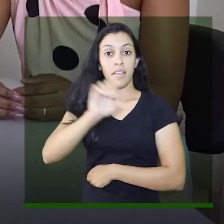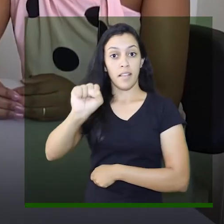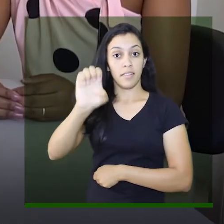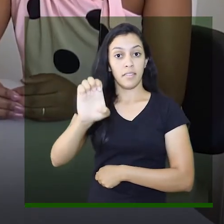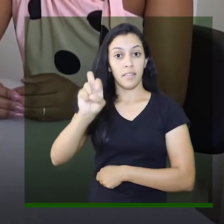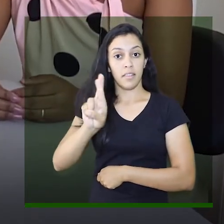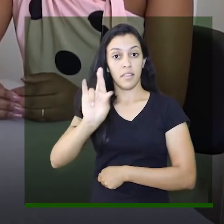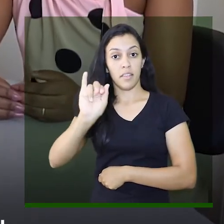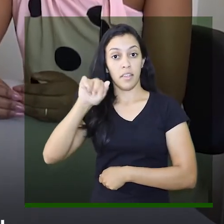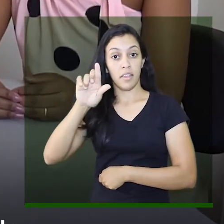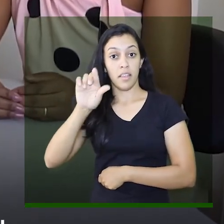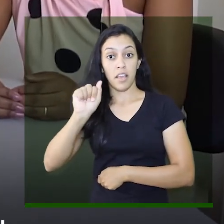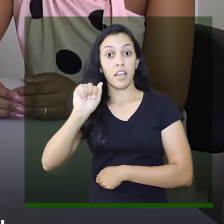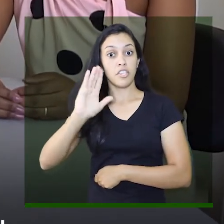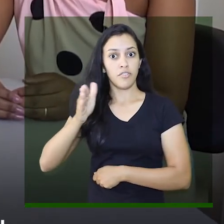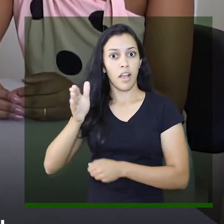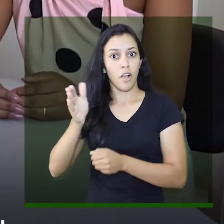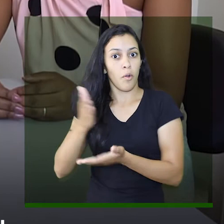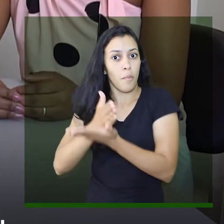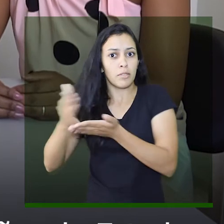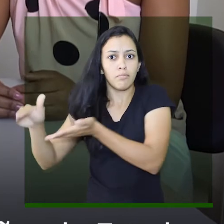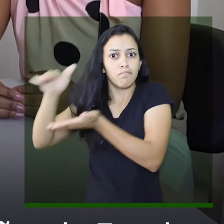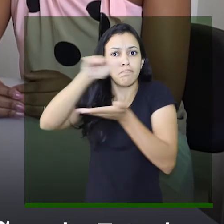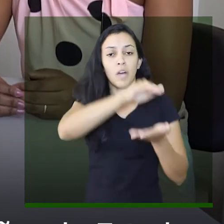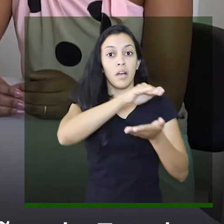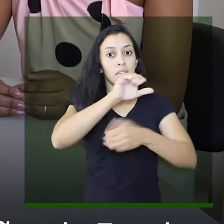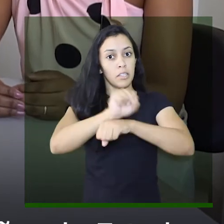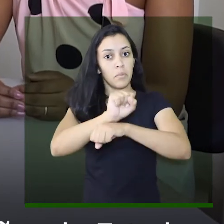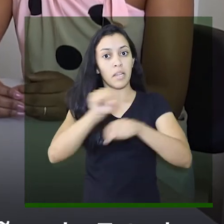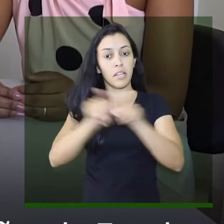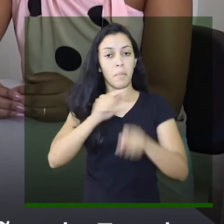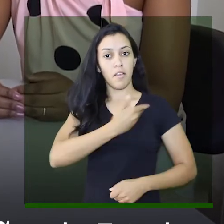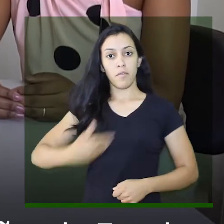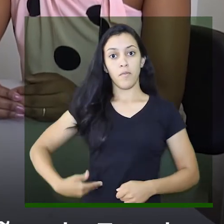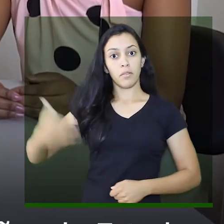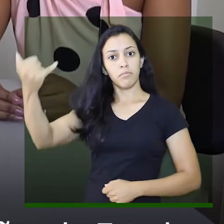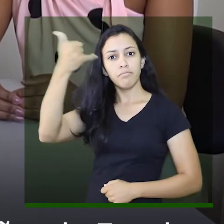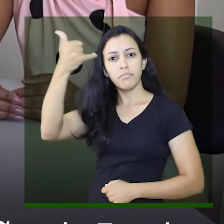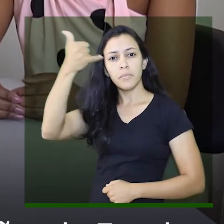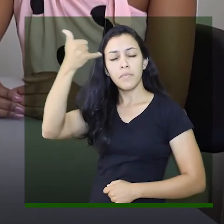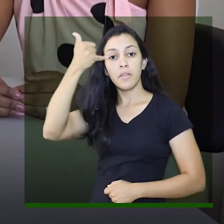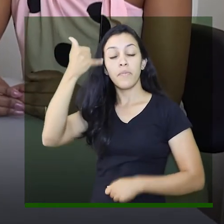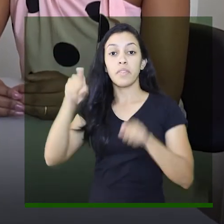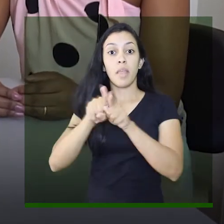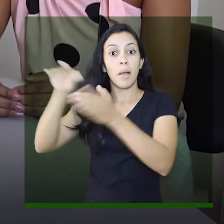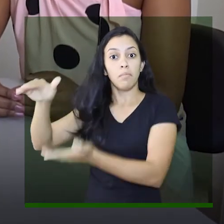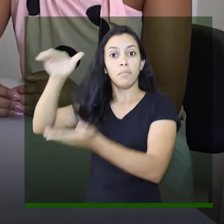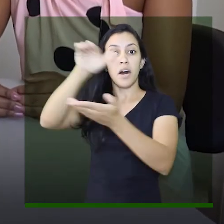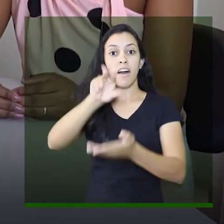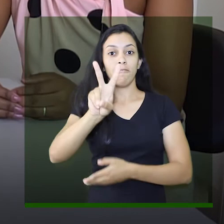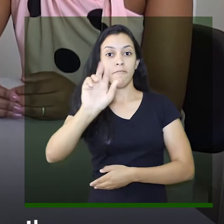seringas começaram a chegar hoje, já recebemos parte delas e estamos aguardando demais orientações do Estado e a